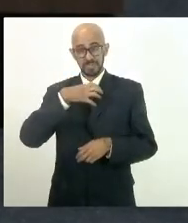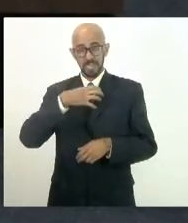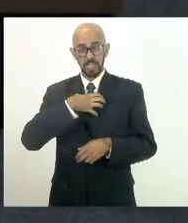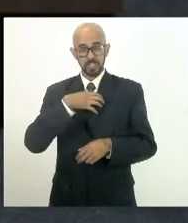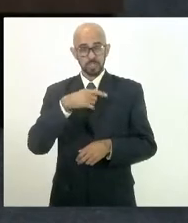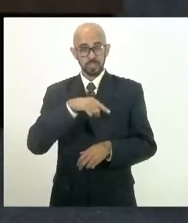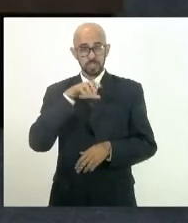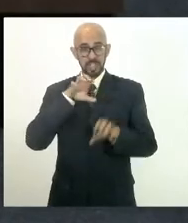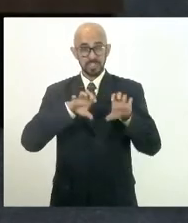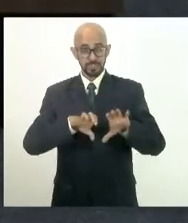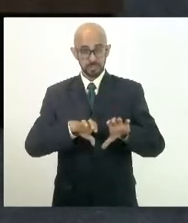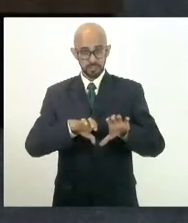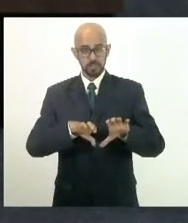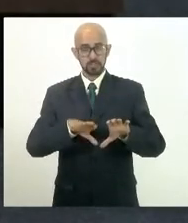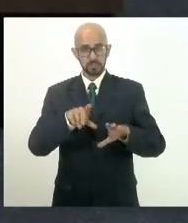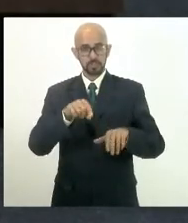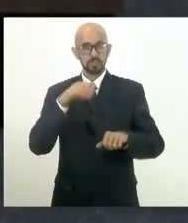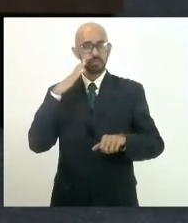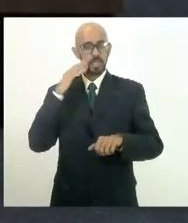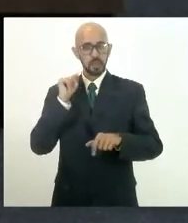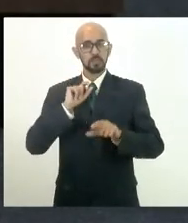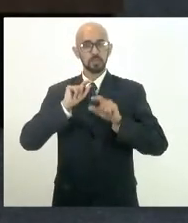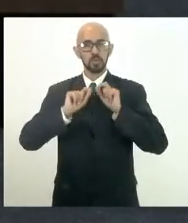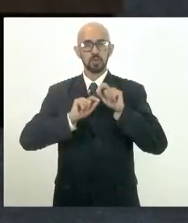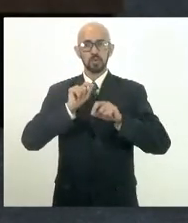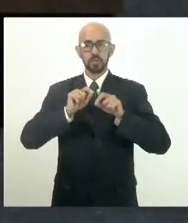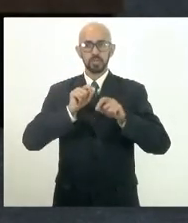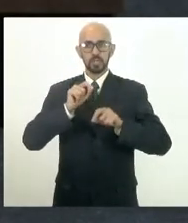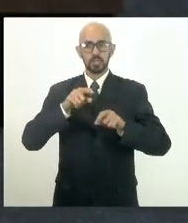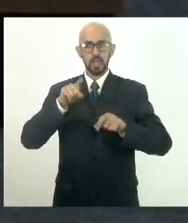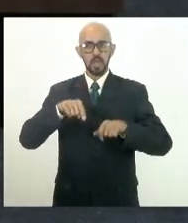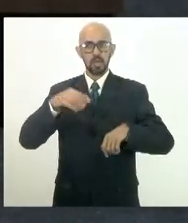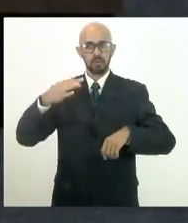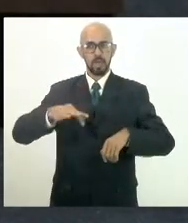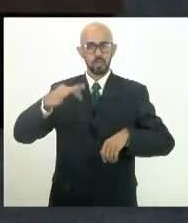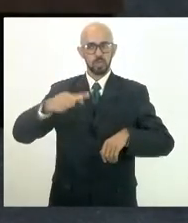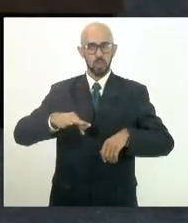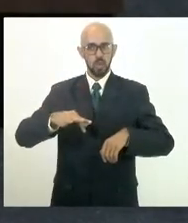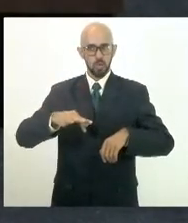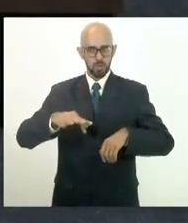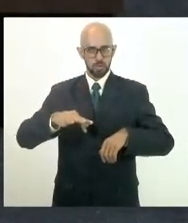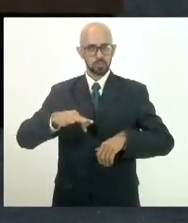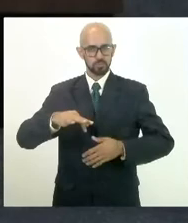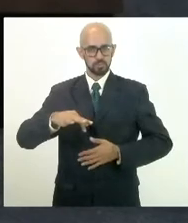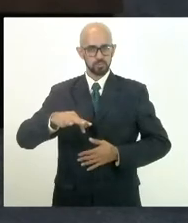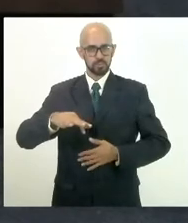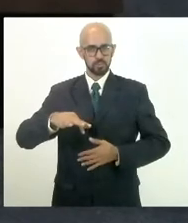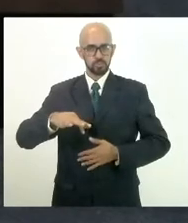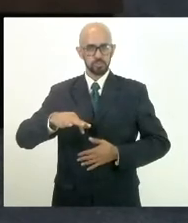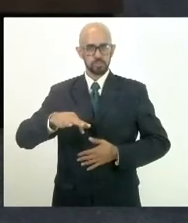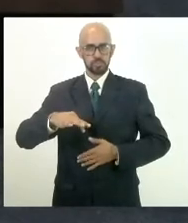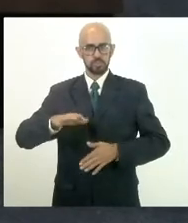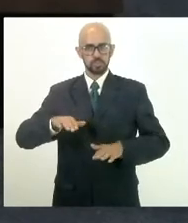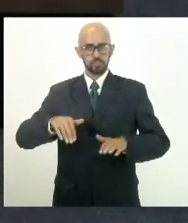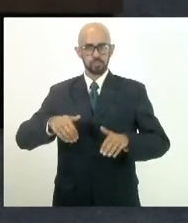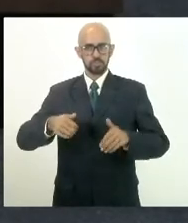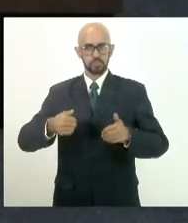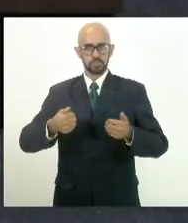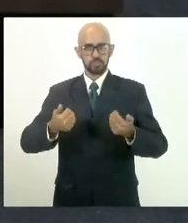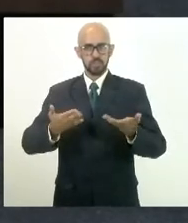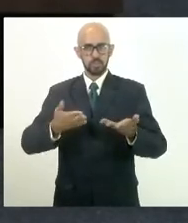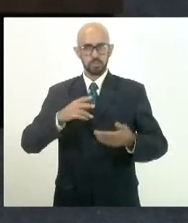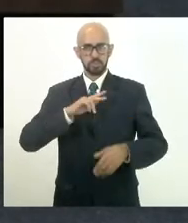poderá saber o que é uma dor. O que é uma dor. Então, presidente,